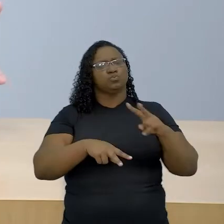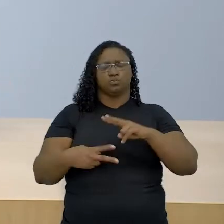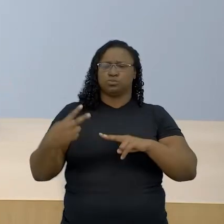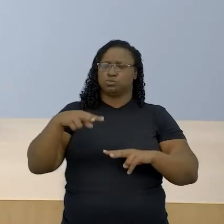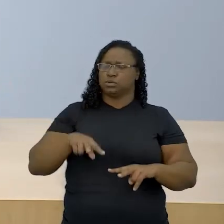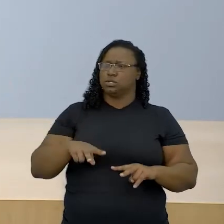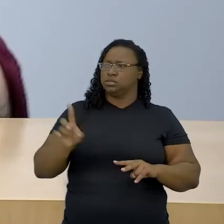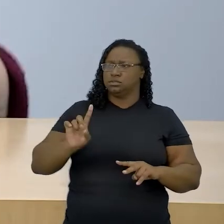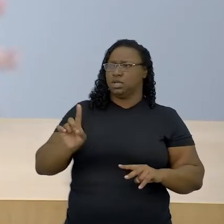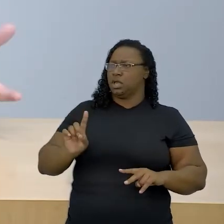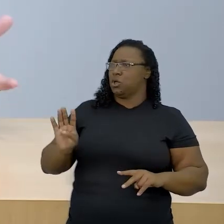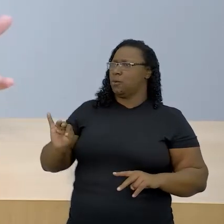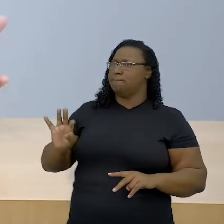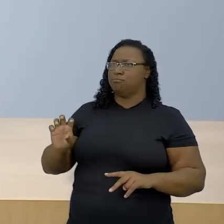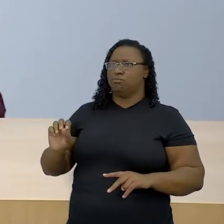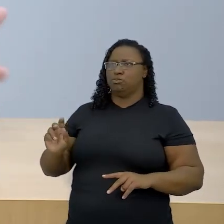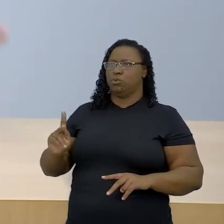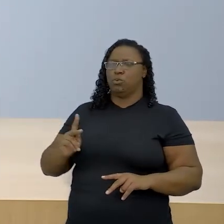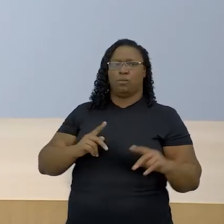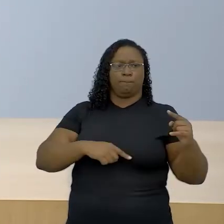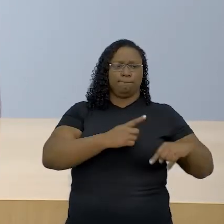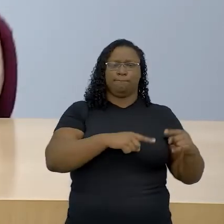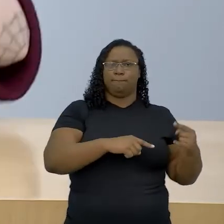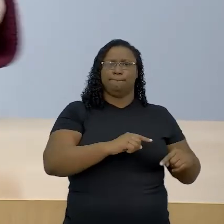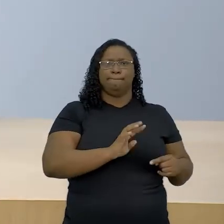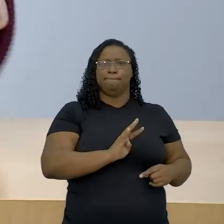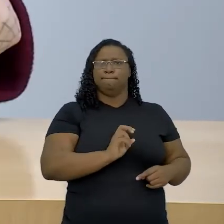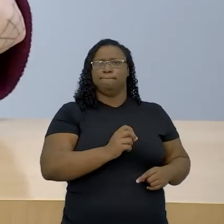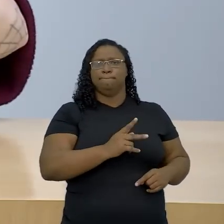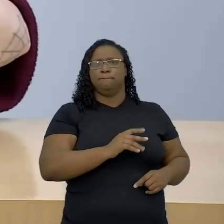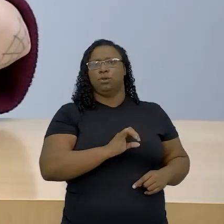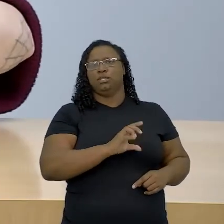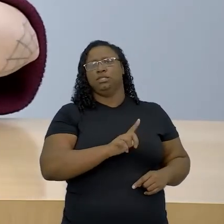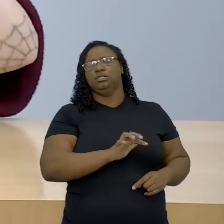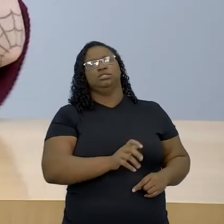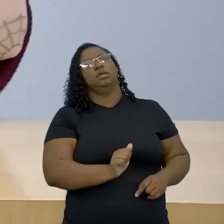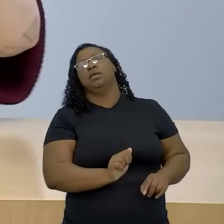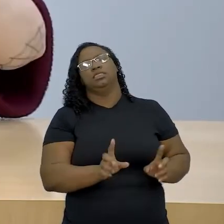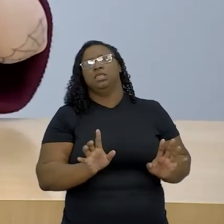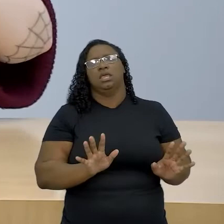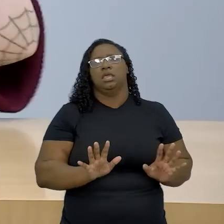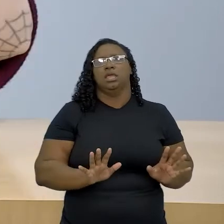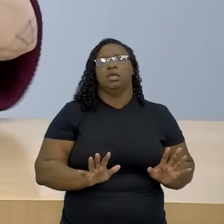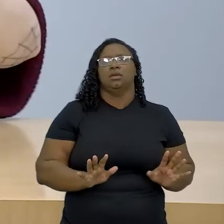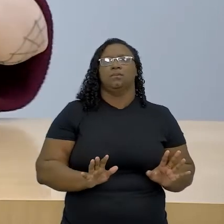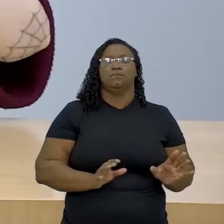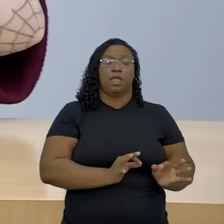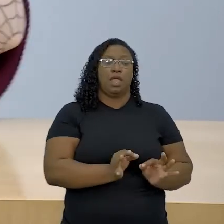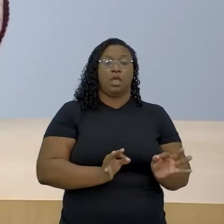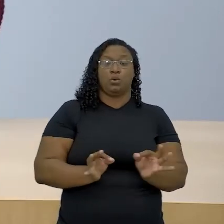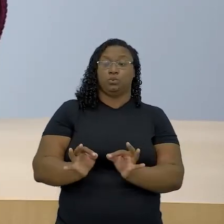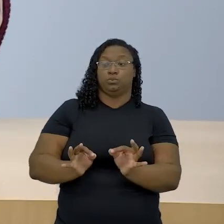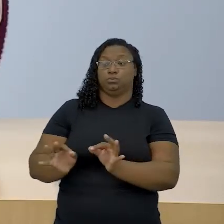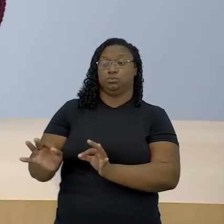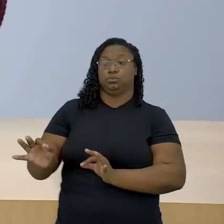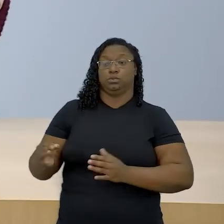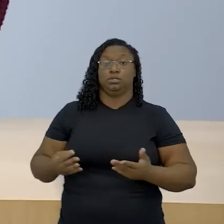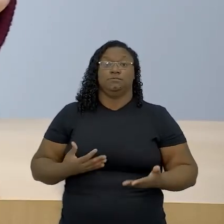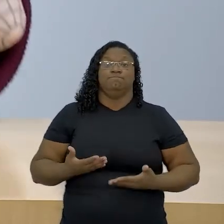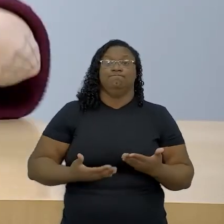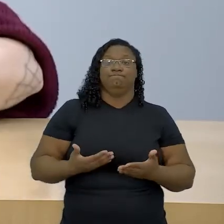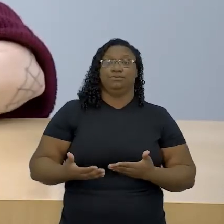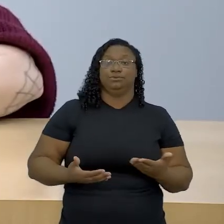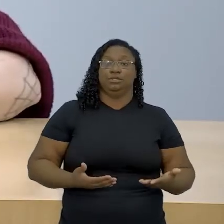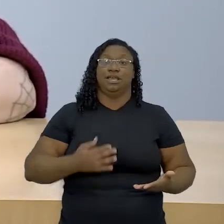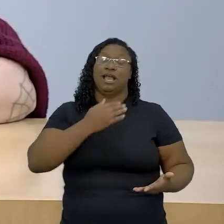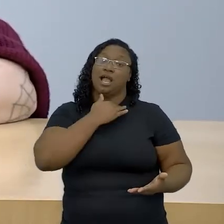biopolítica. É uma política de controle sobre a vida, mas mais do que isso, é uma política de controle de propositura efetivamente